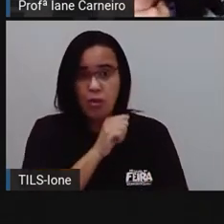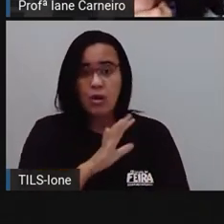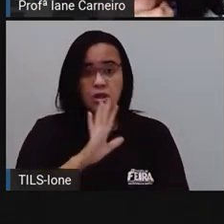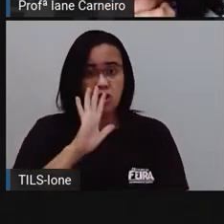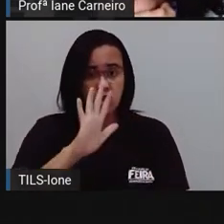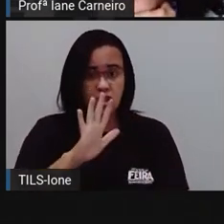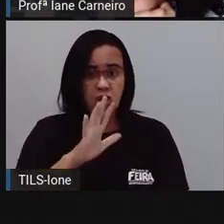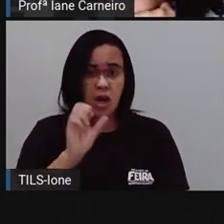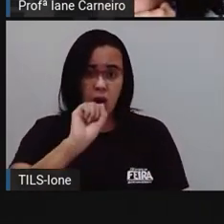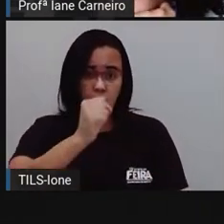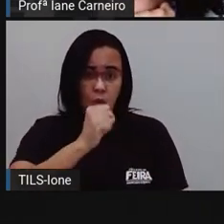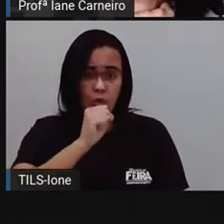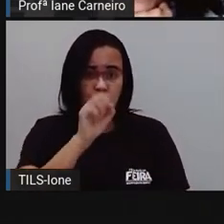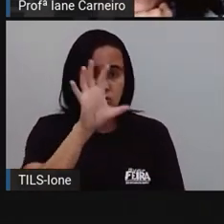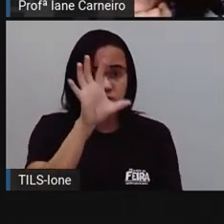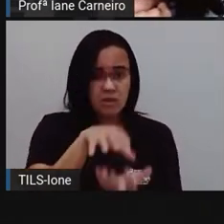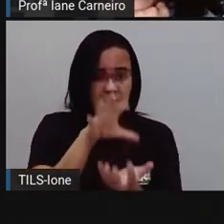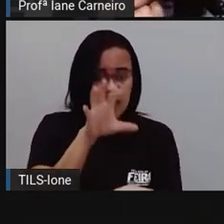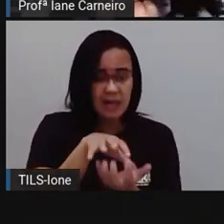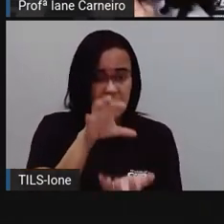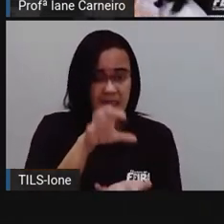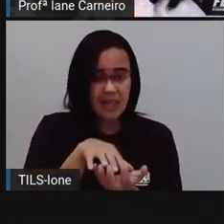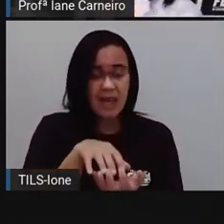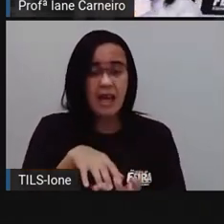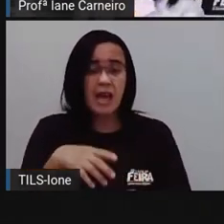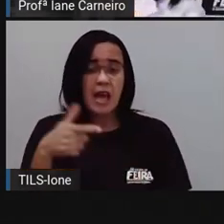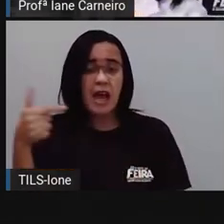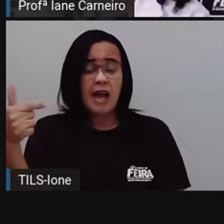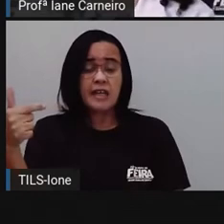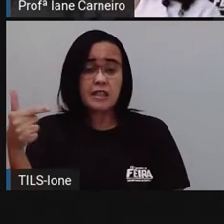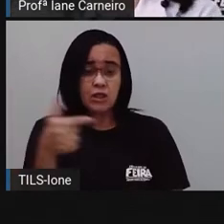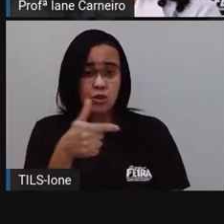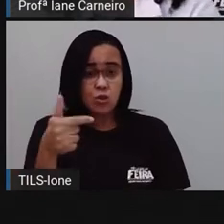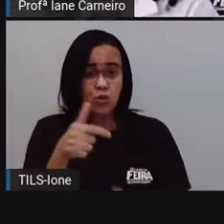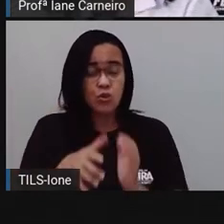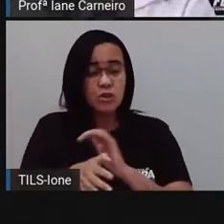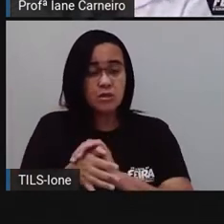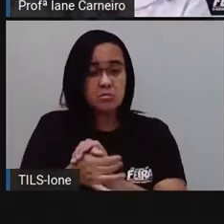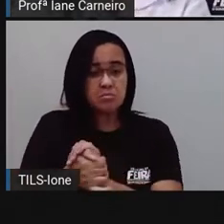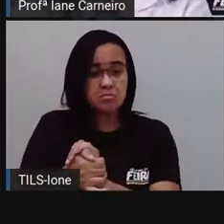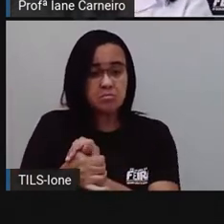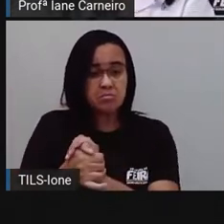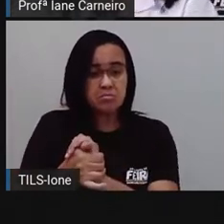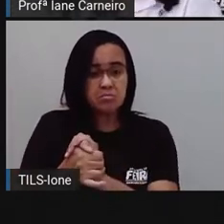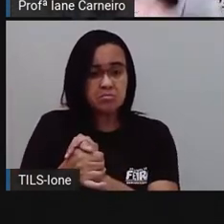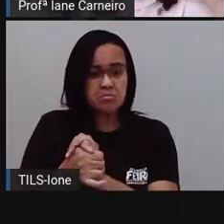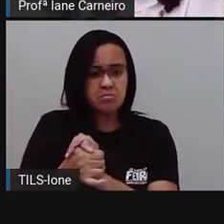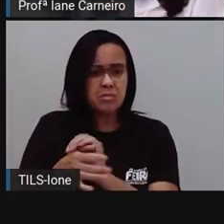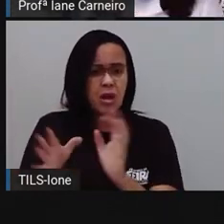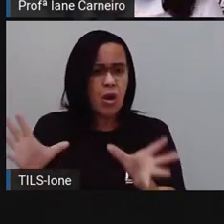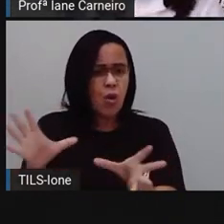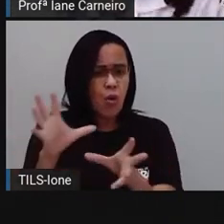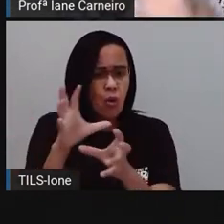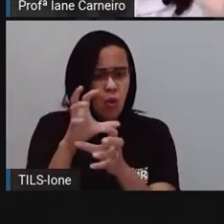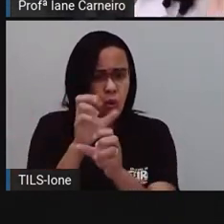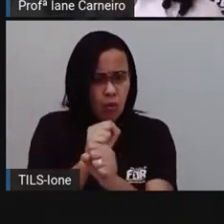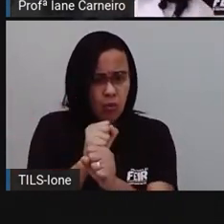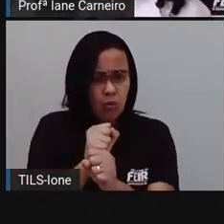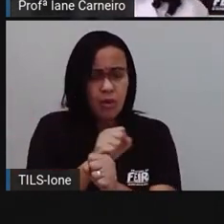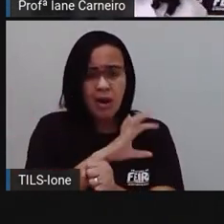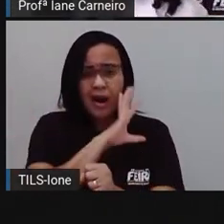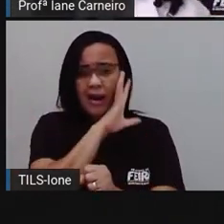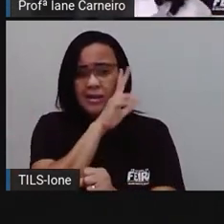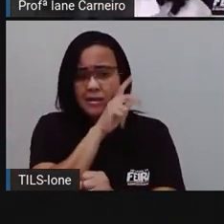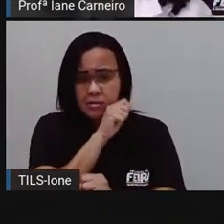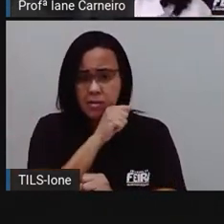alimentou? E aí, como é que a gente faz, né? Qual estratégia a gente faz para poder saber quantos animais ela alimentou no